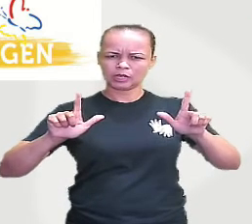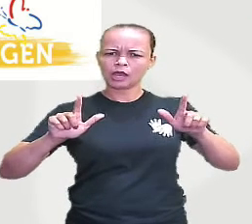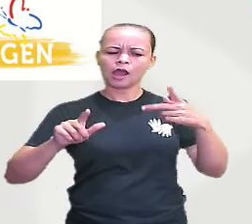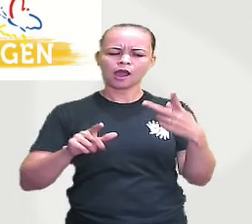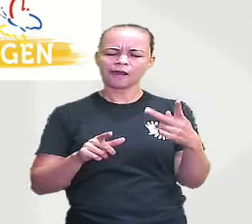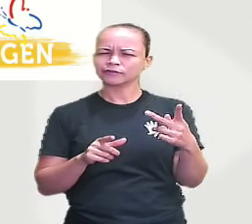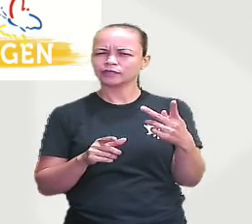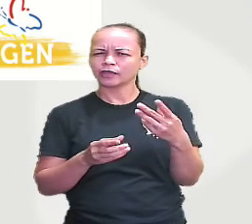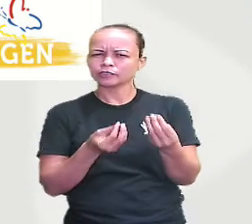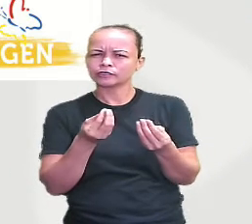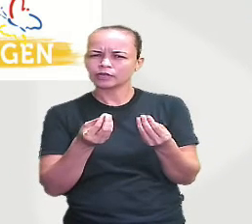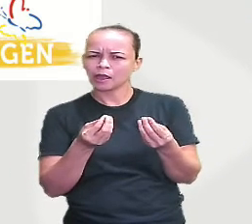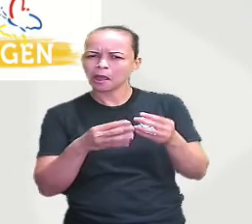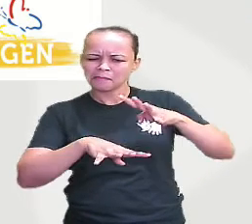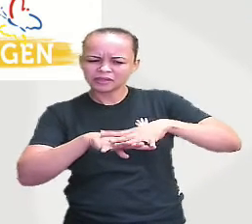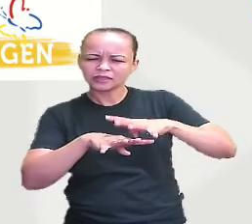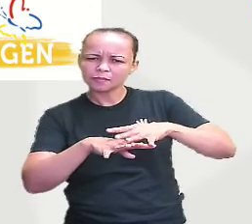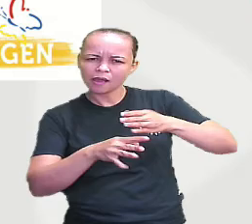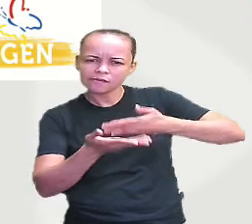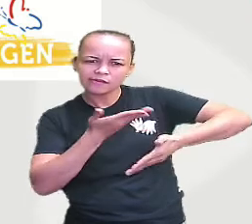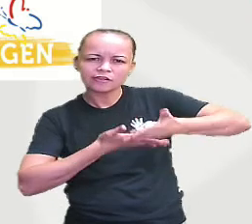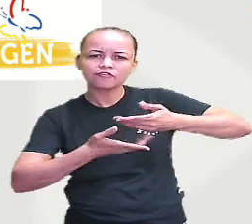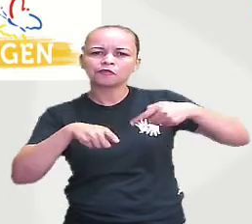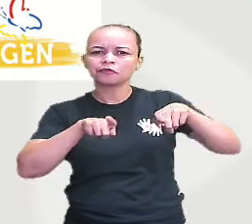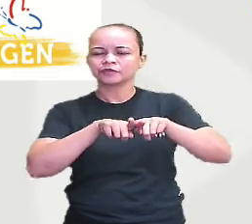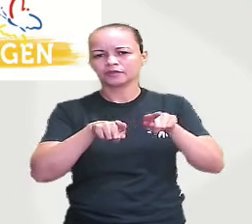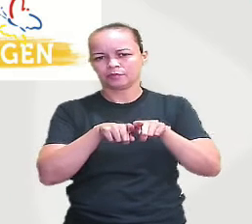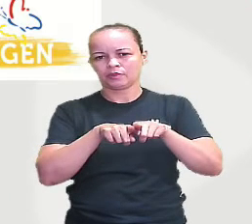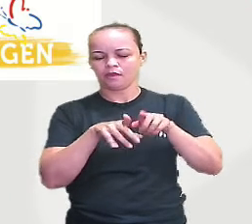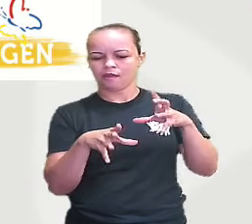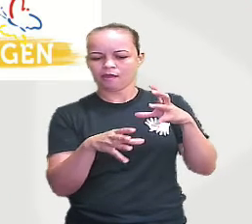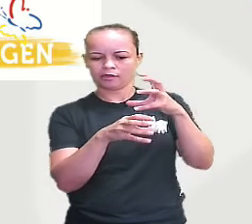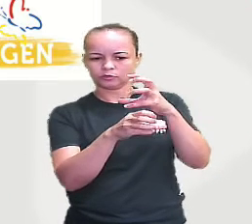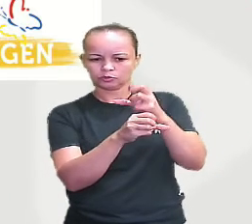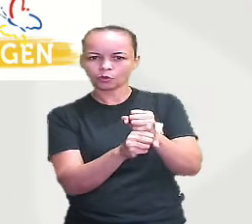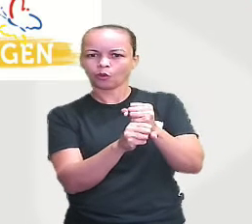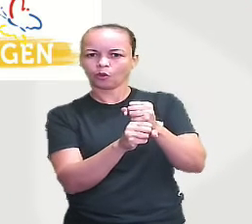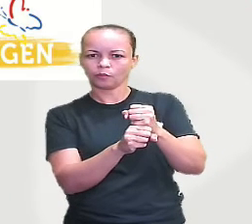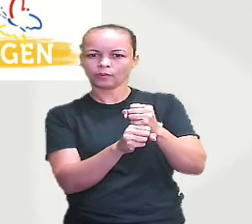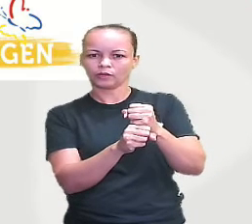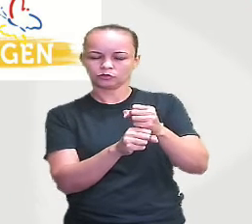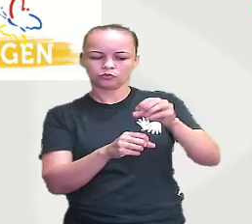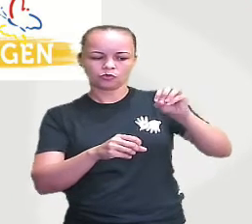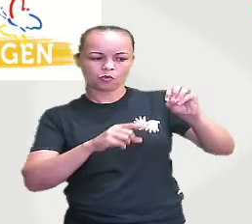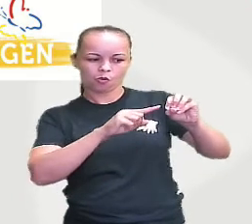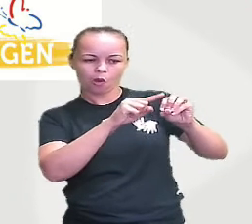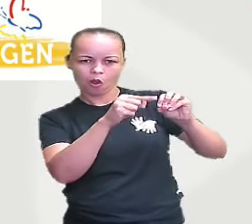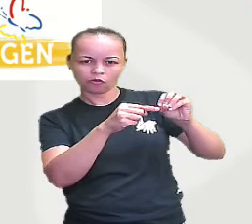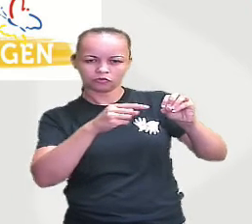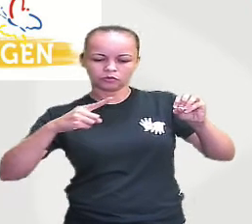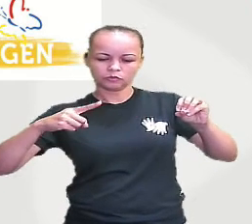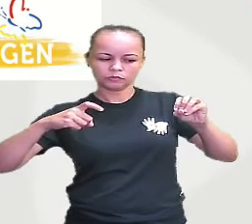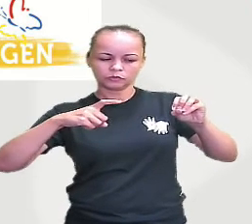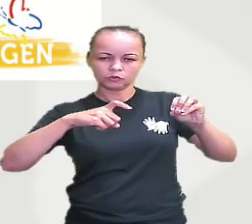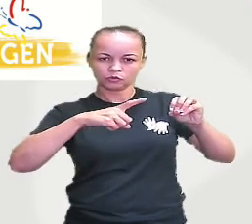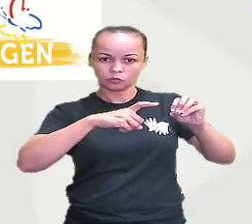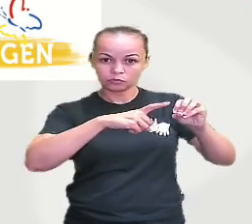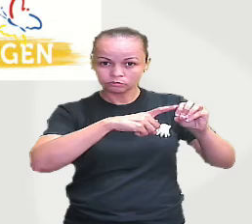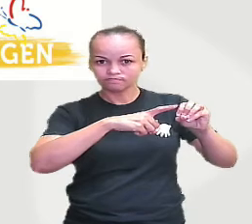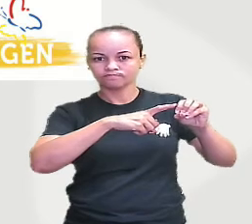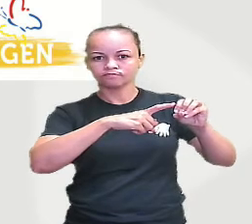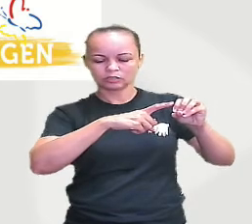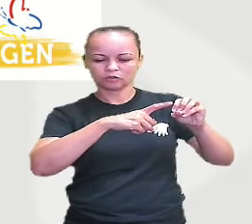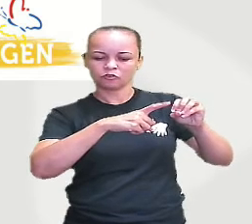matemática está envolvida aí. Então, a soma do óvulo como esperma, ou melhor, como espermatozoide,